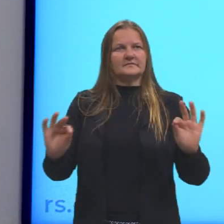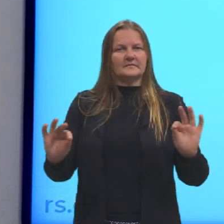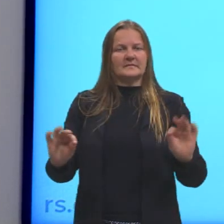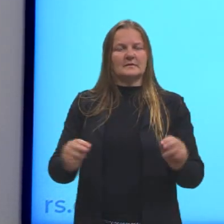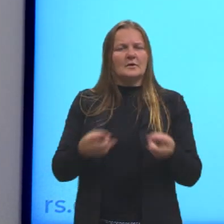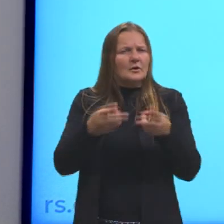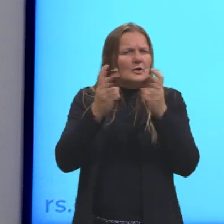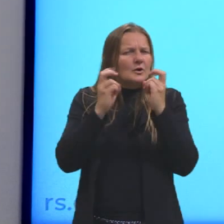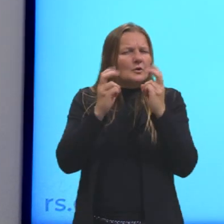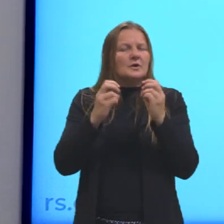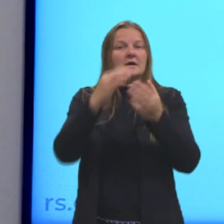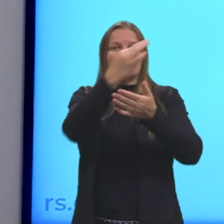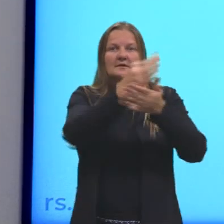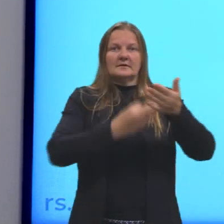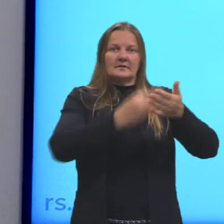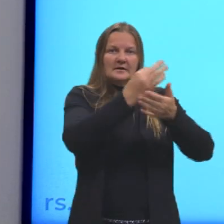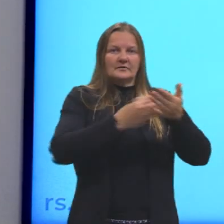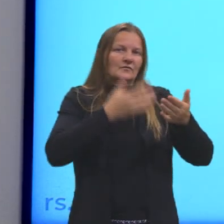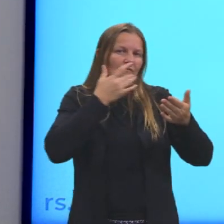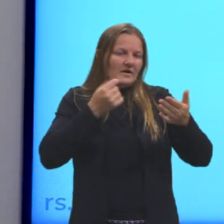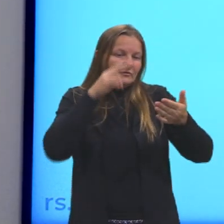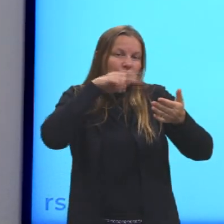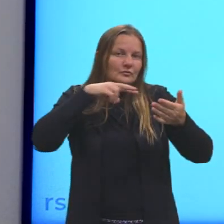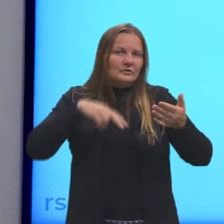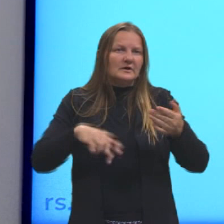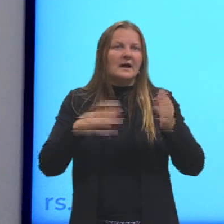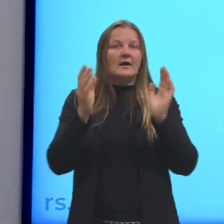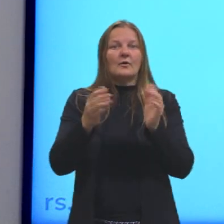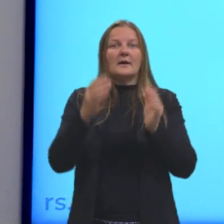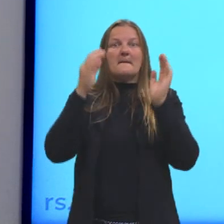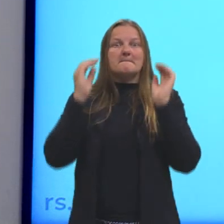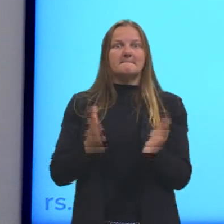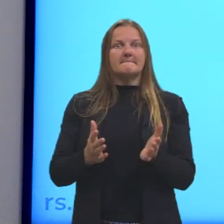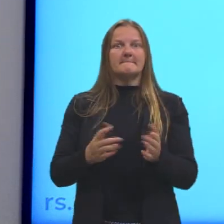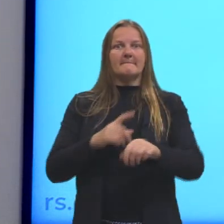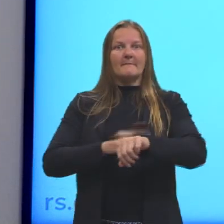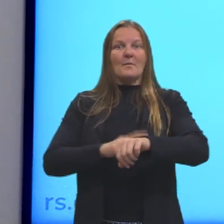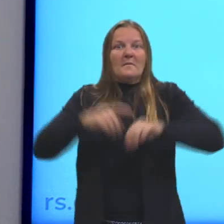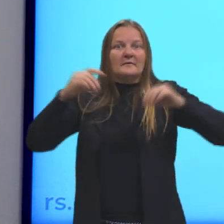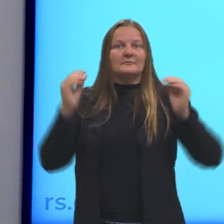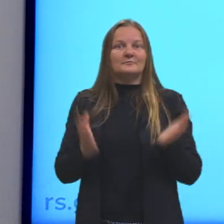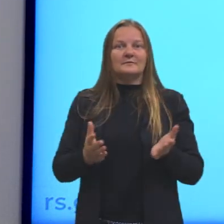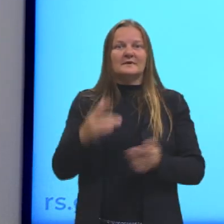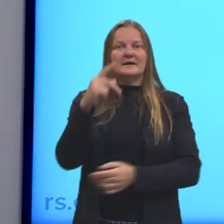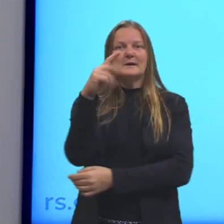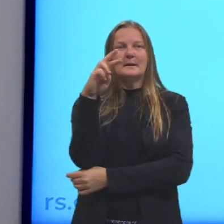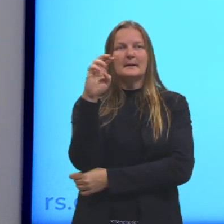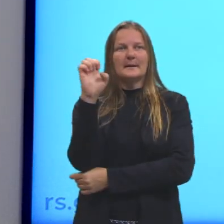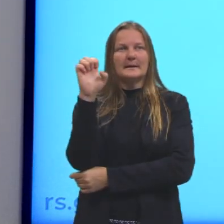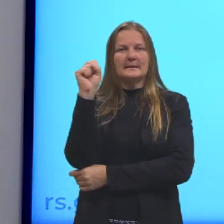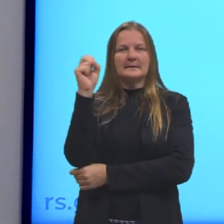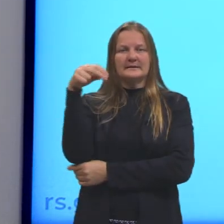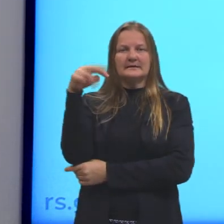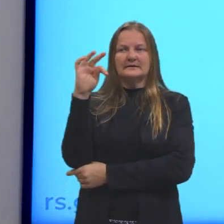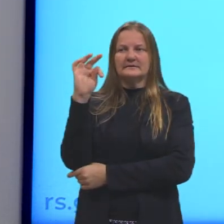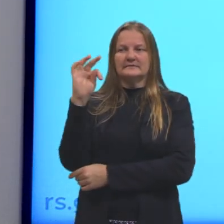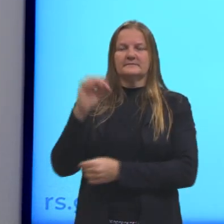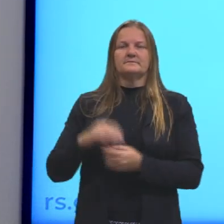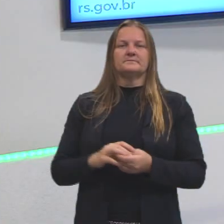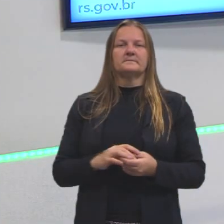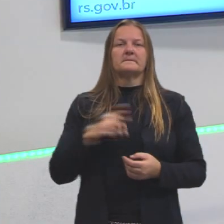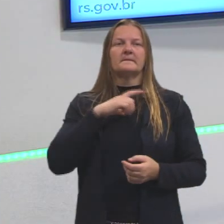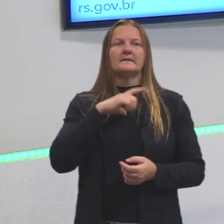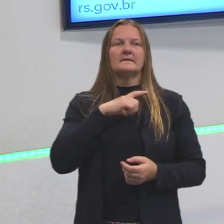reconhecer dentro de um texto, tranquilo. Agora, nós vamos para o present. O present, ele tem uma